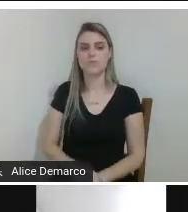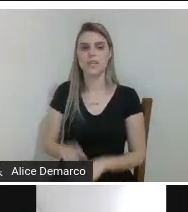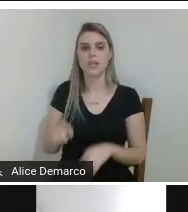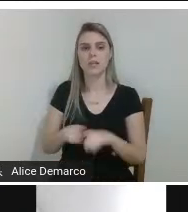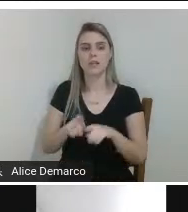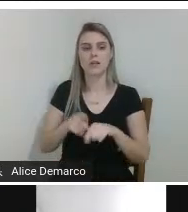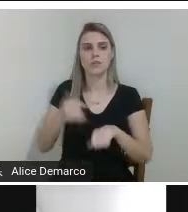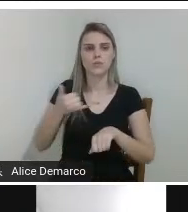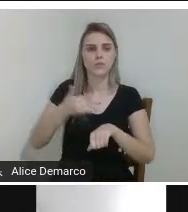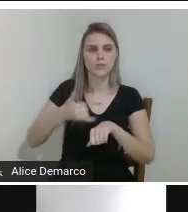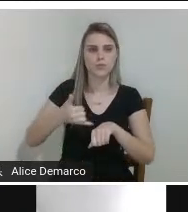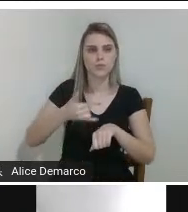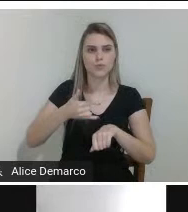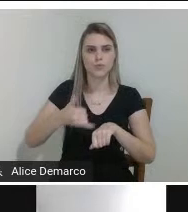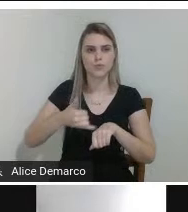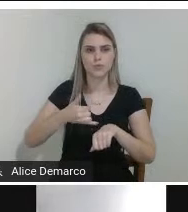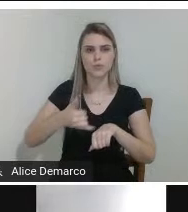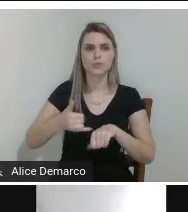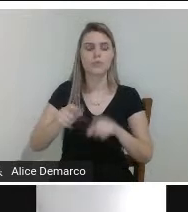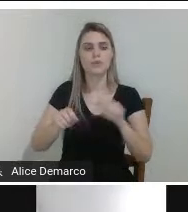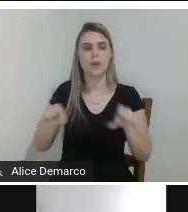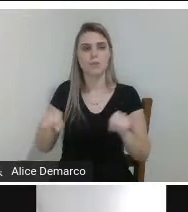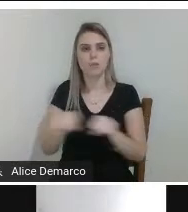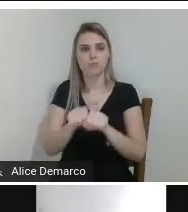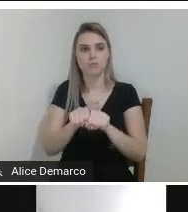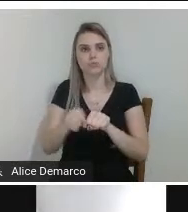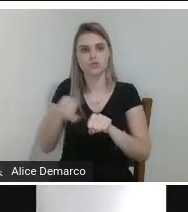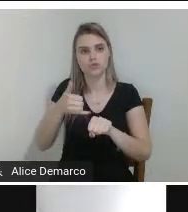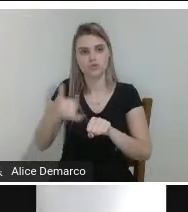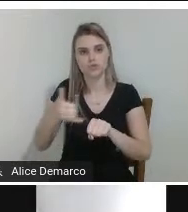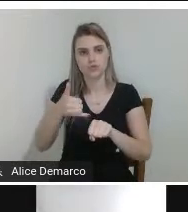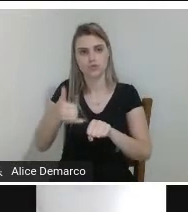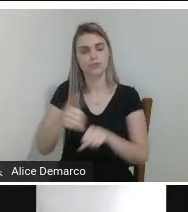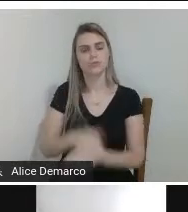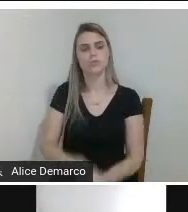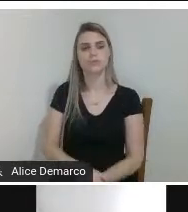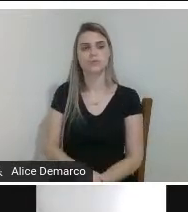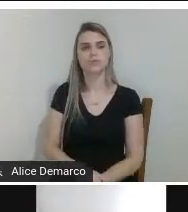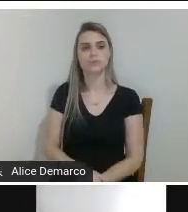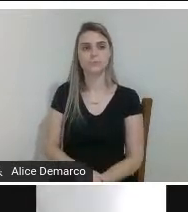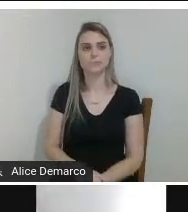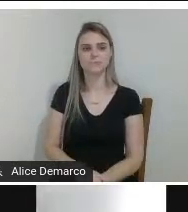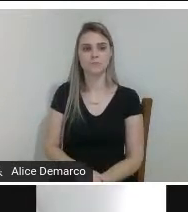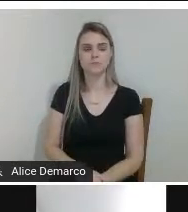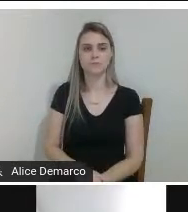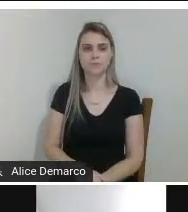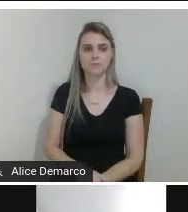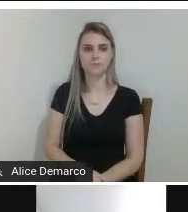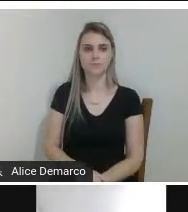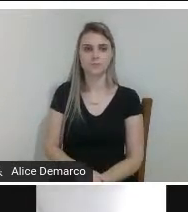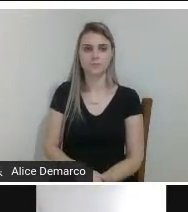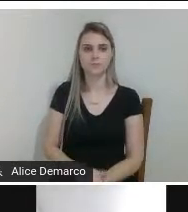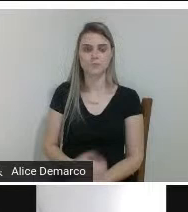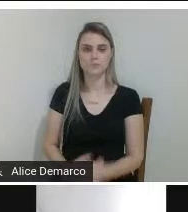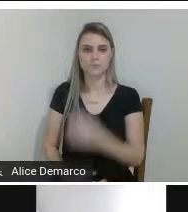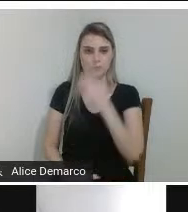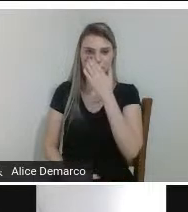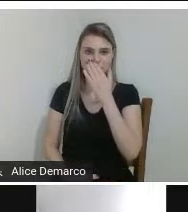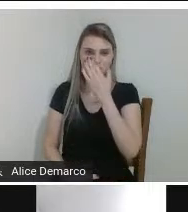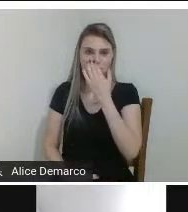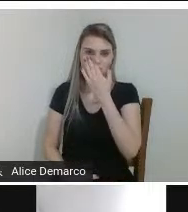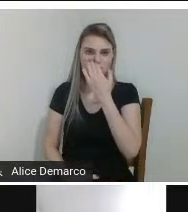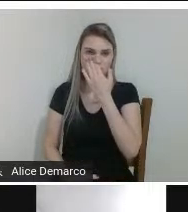soldagem que seria a junção dos tubos do componente da cadeira próximo